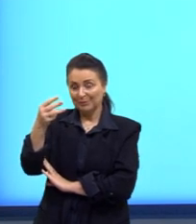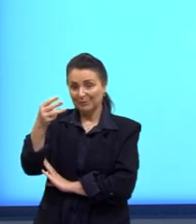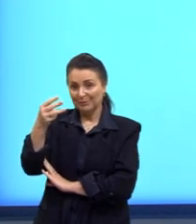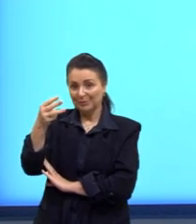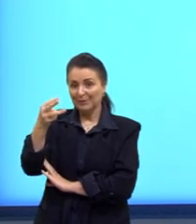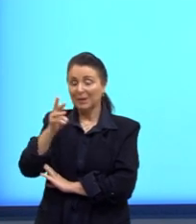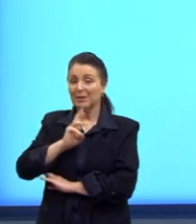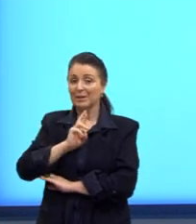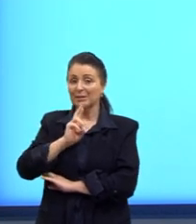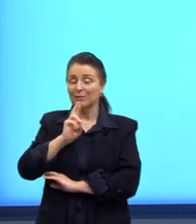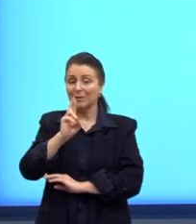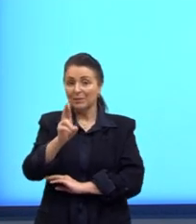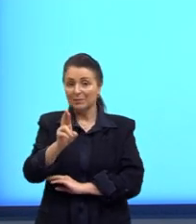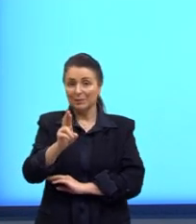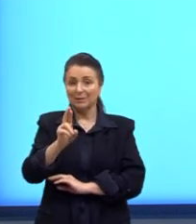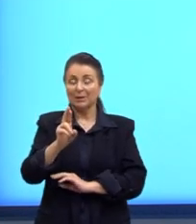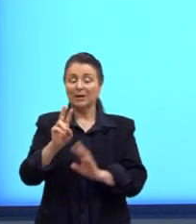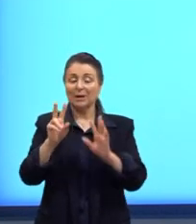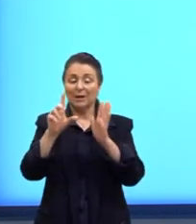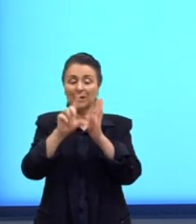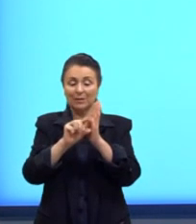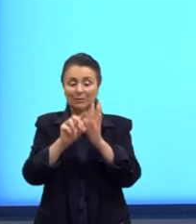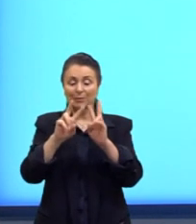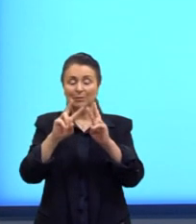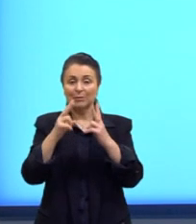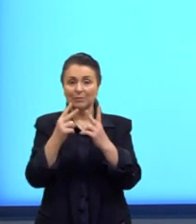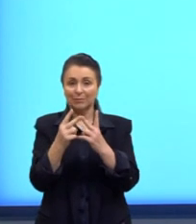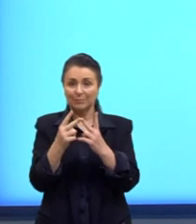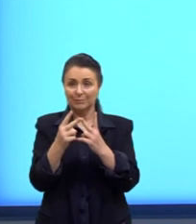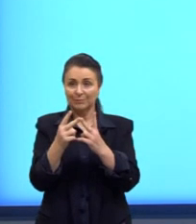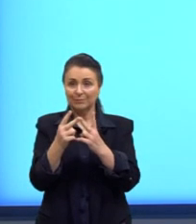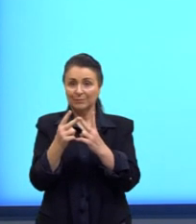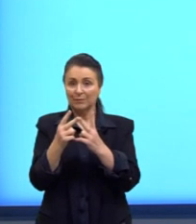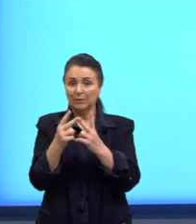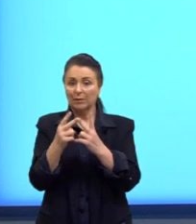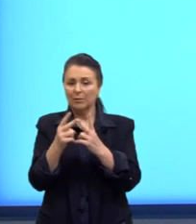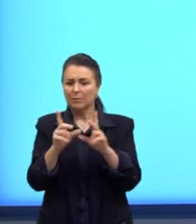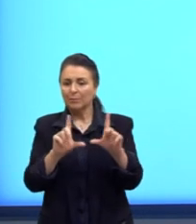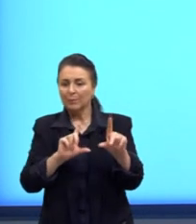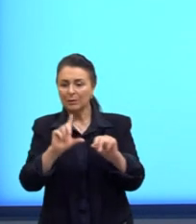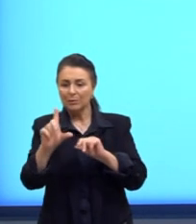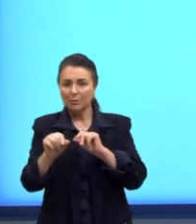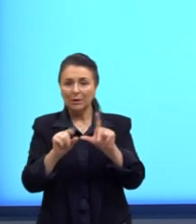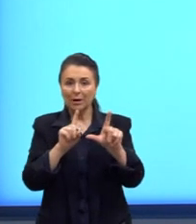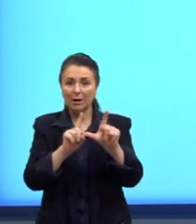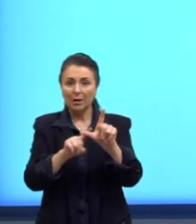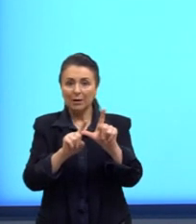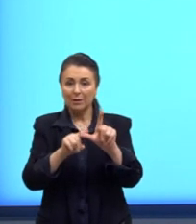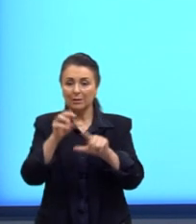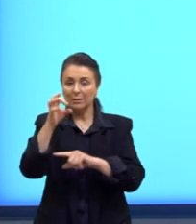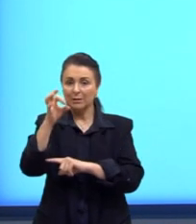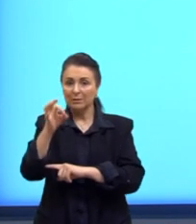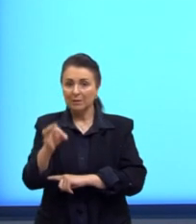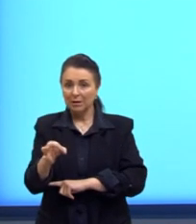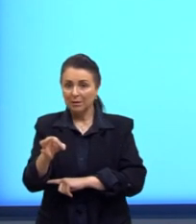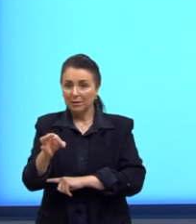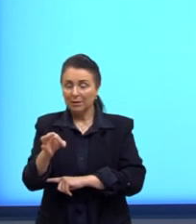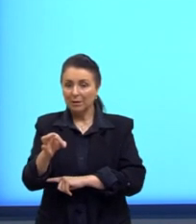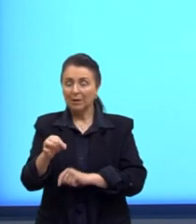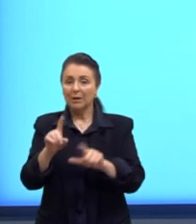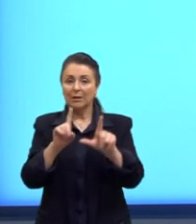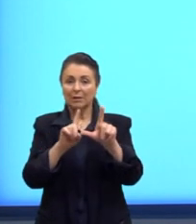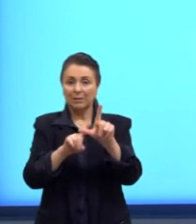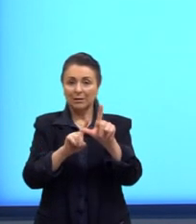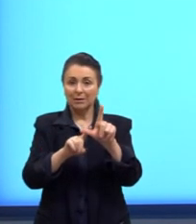Essa foi a redução no volume. Lá nas nossas alternativas, então, buscando a alternativa correta, a